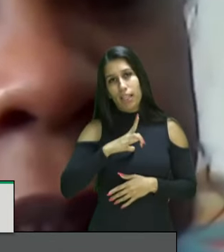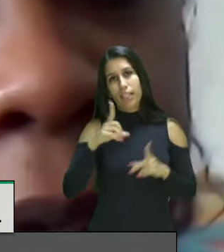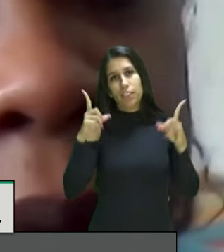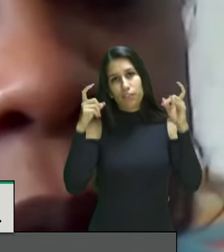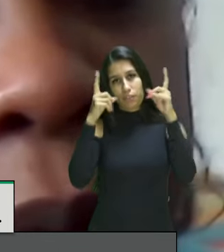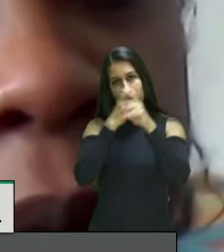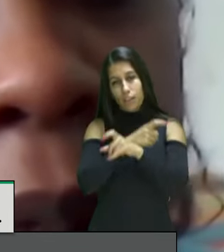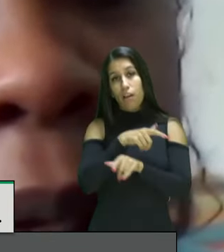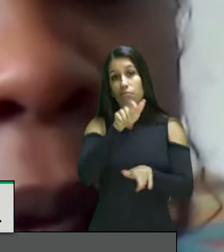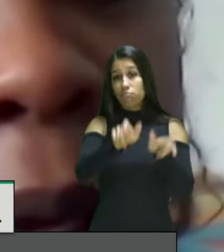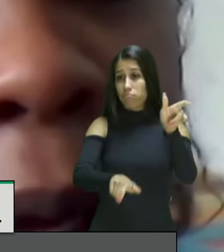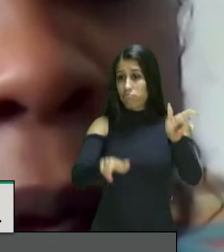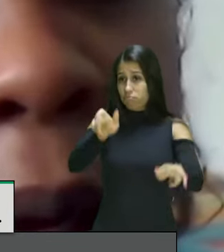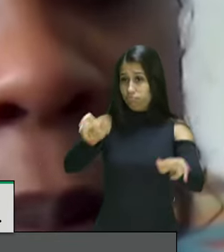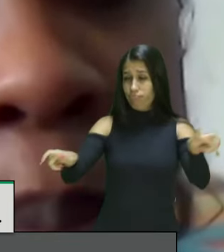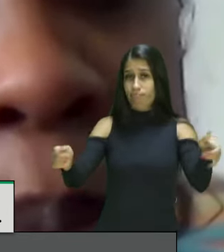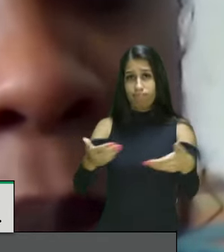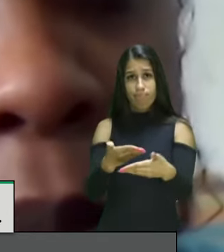estão sendo